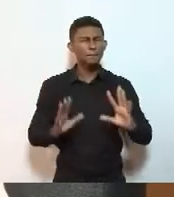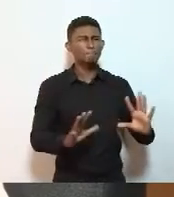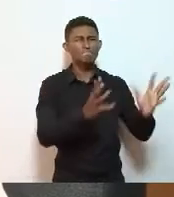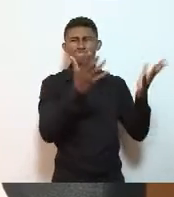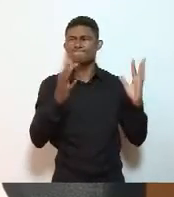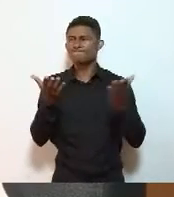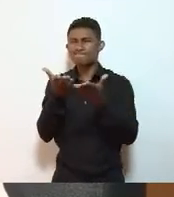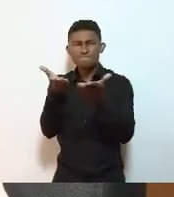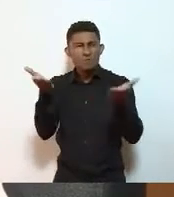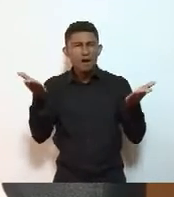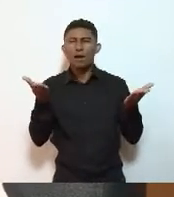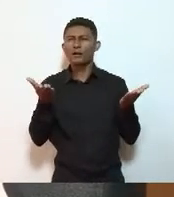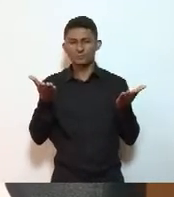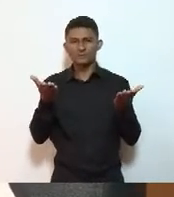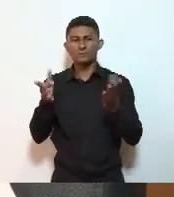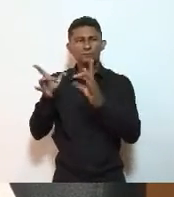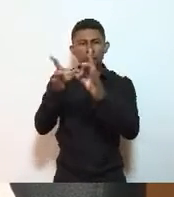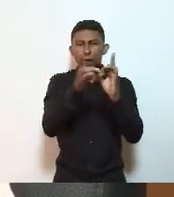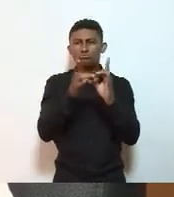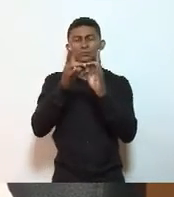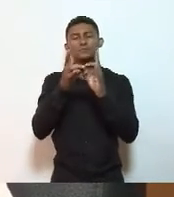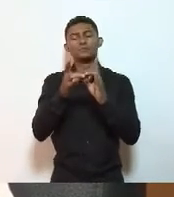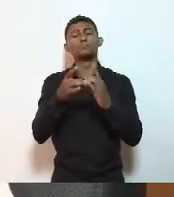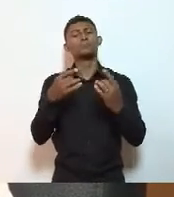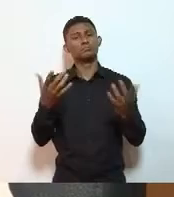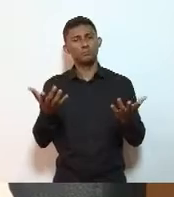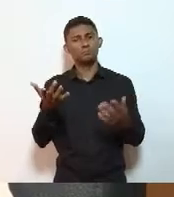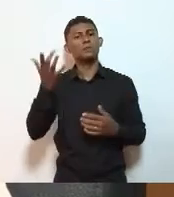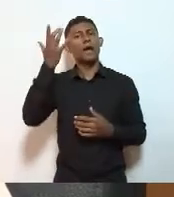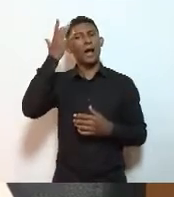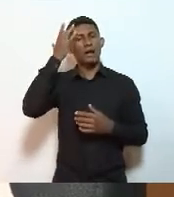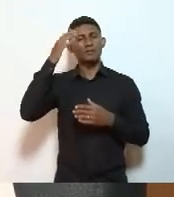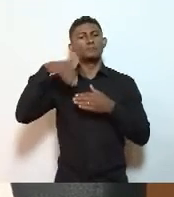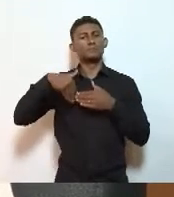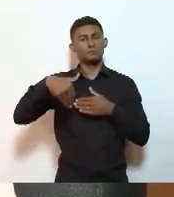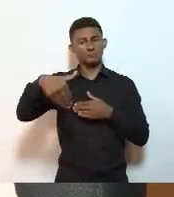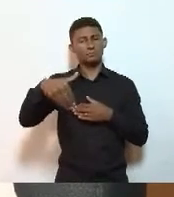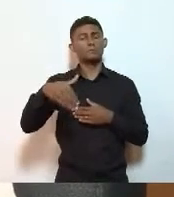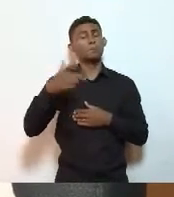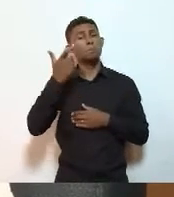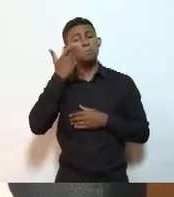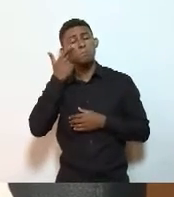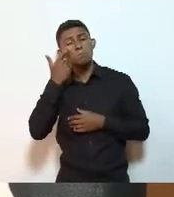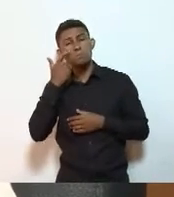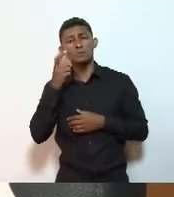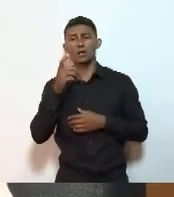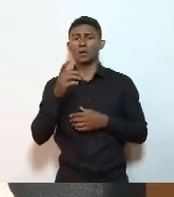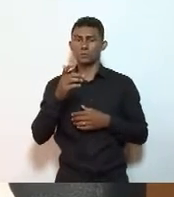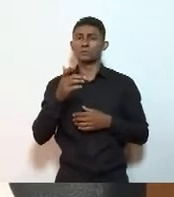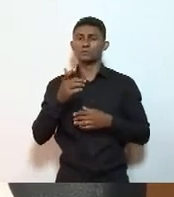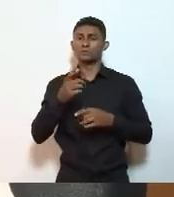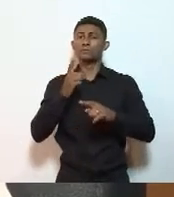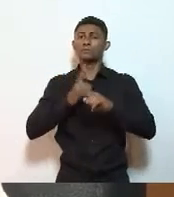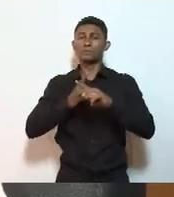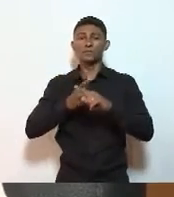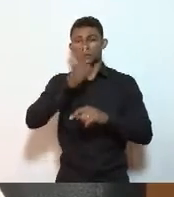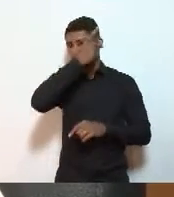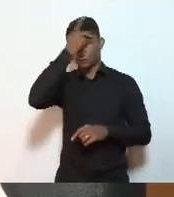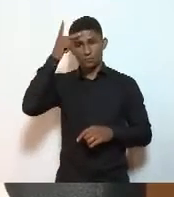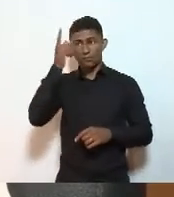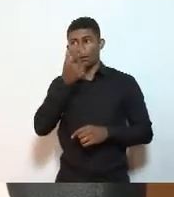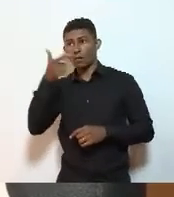por esse trabalho em rede. Então, acho que esse é um processo que nós vamos ter que trazer com outras vozes,